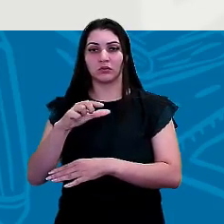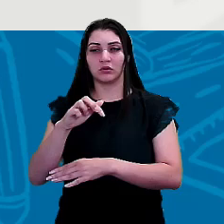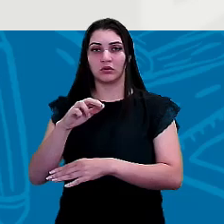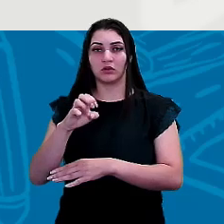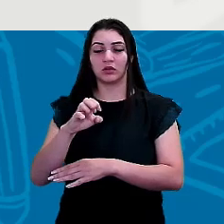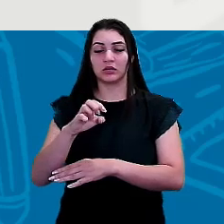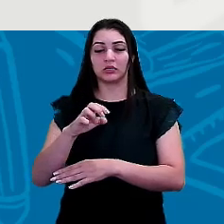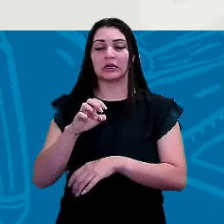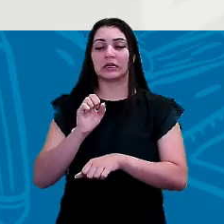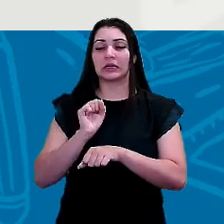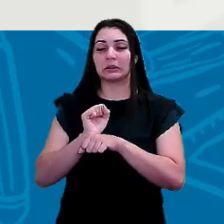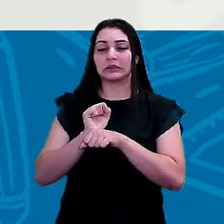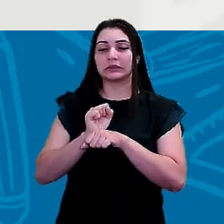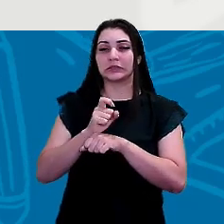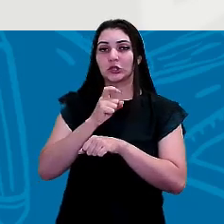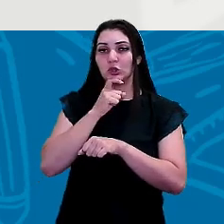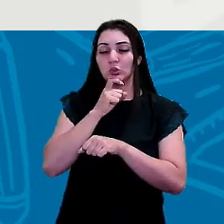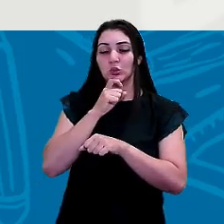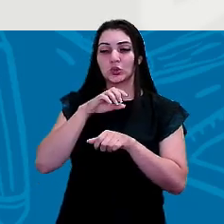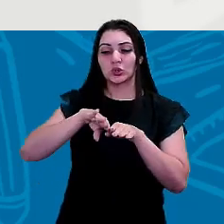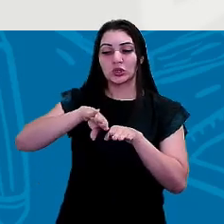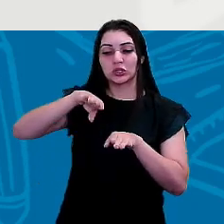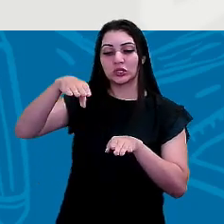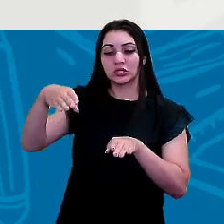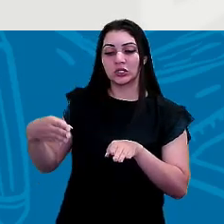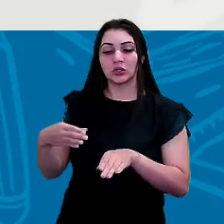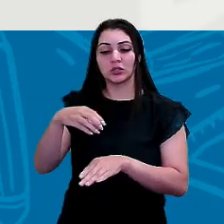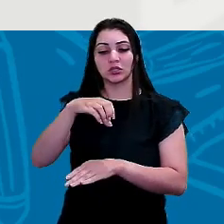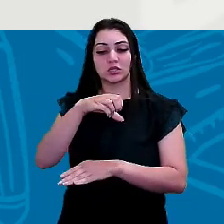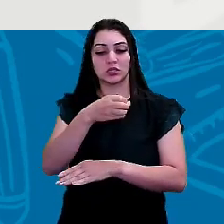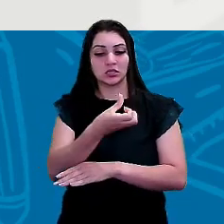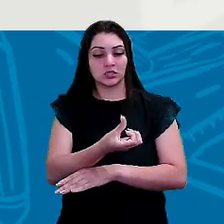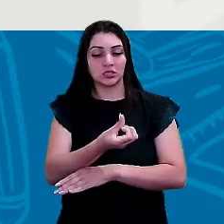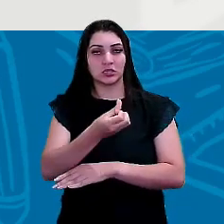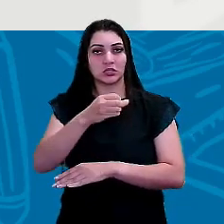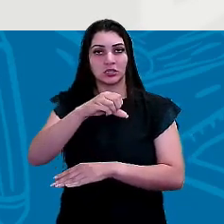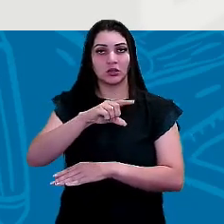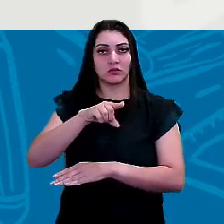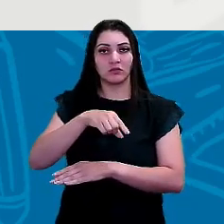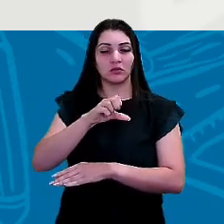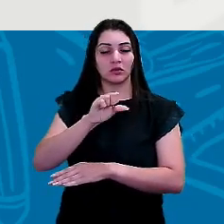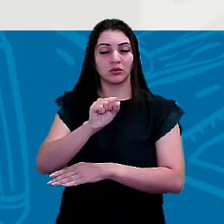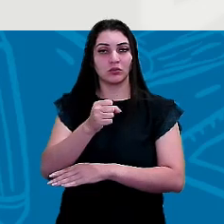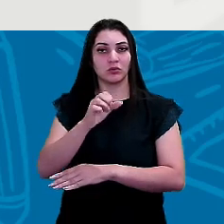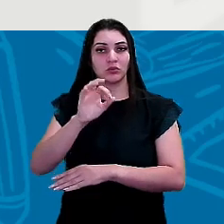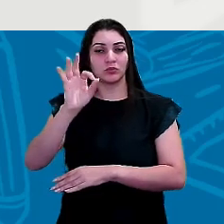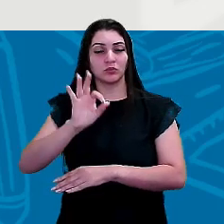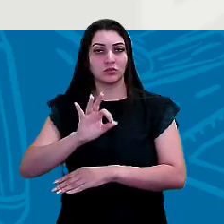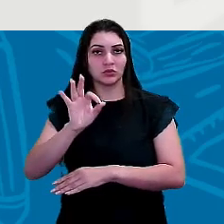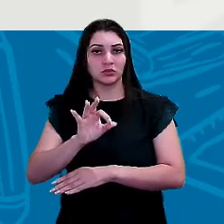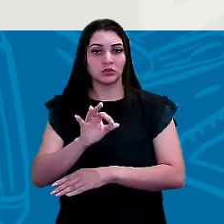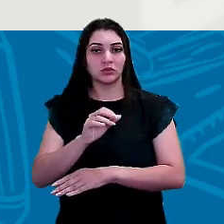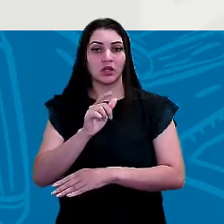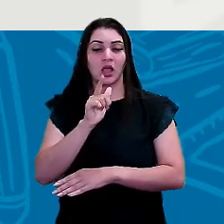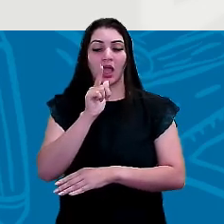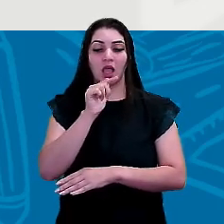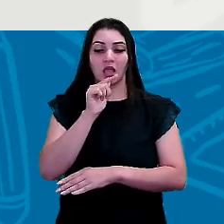nas geleiras, 69,8%. As águas subterrâneas correspondem a